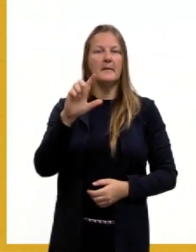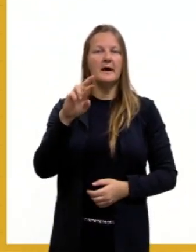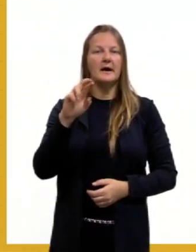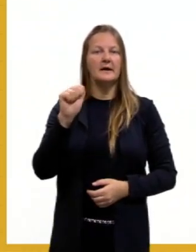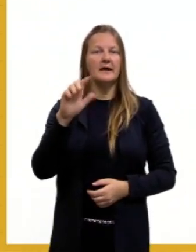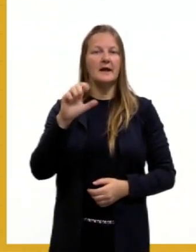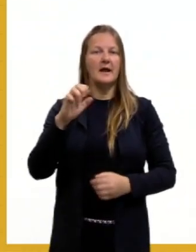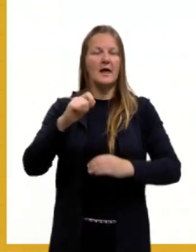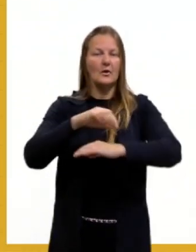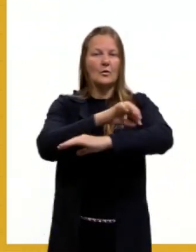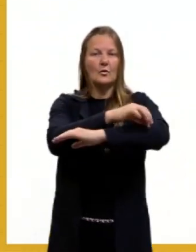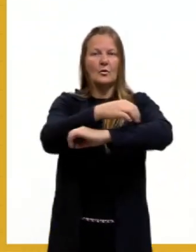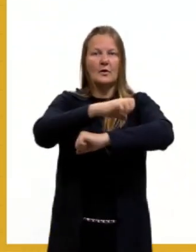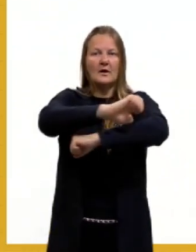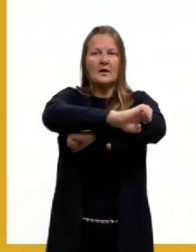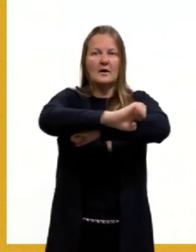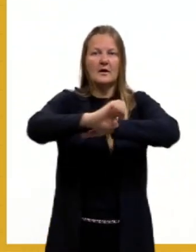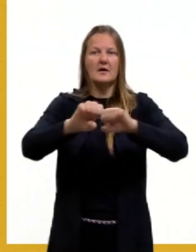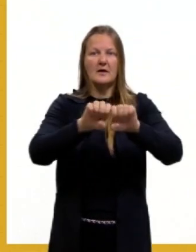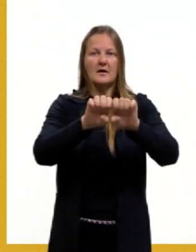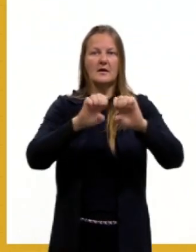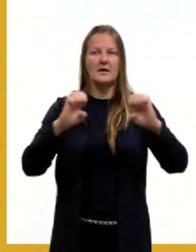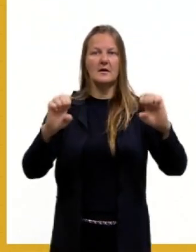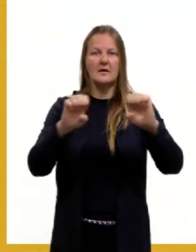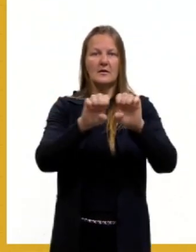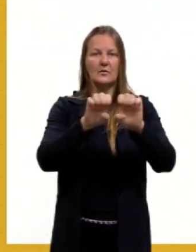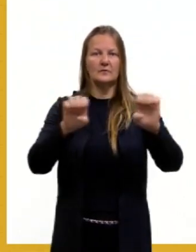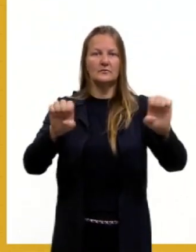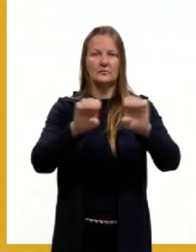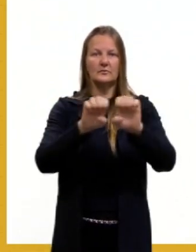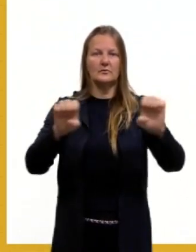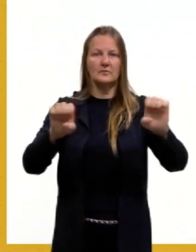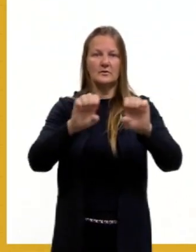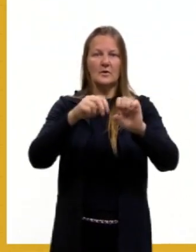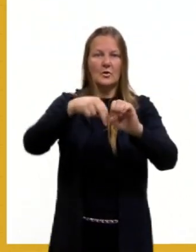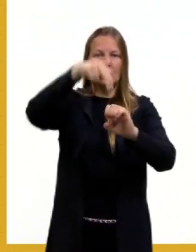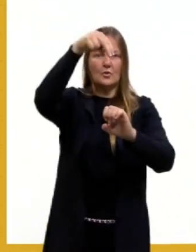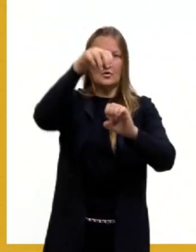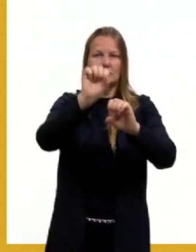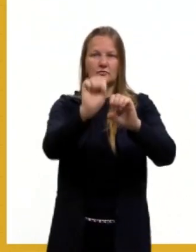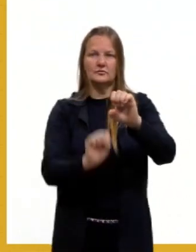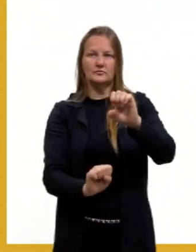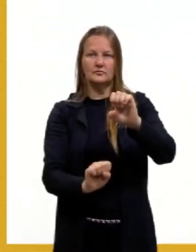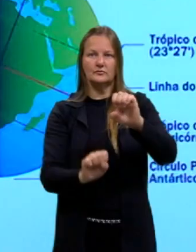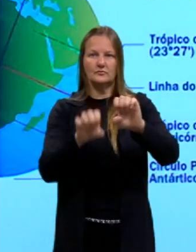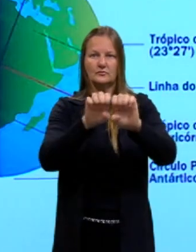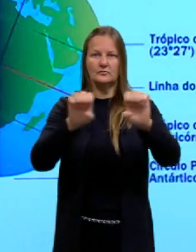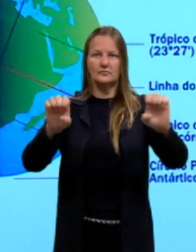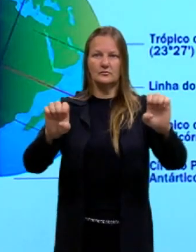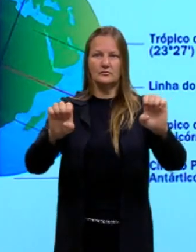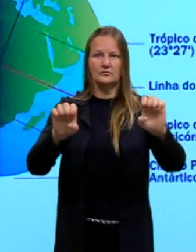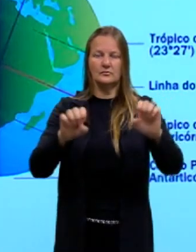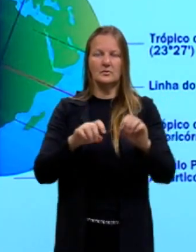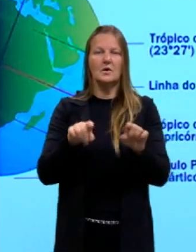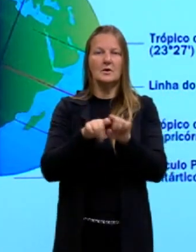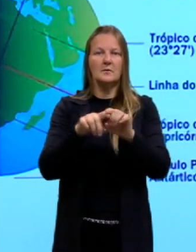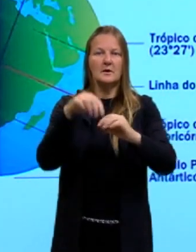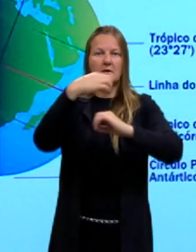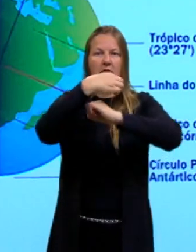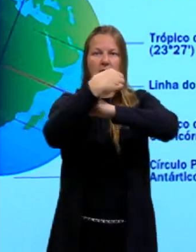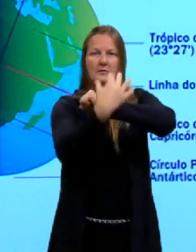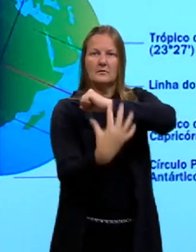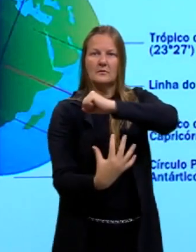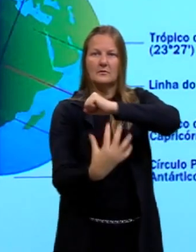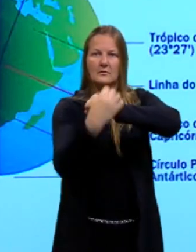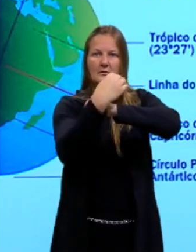paralelos ao Equador, certo, vão para o polo norte, vão para o polo sul, e os meridianos, então, eles vão